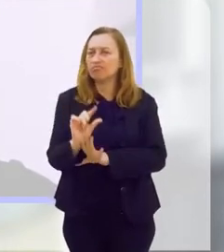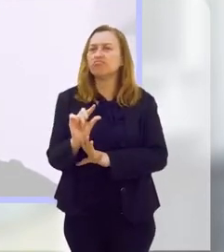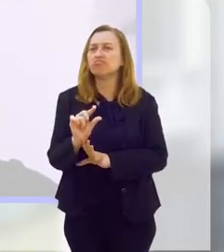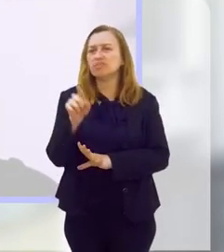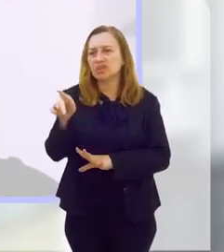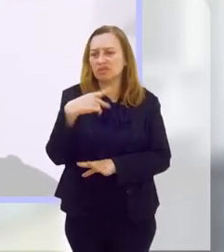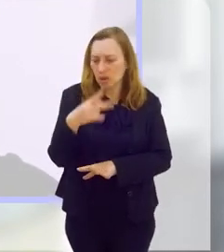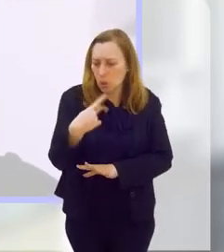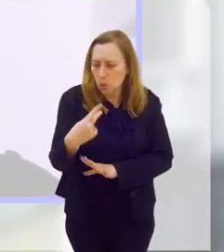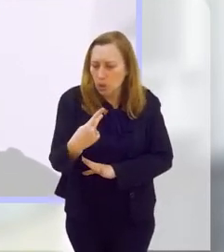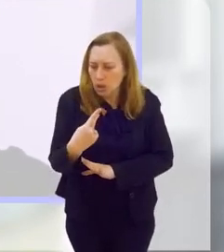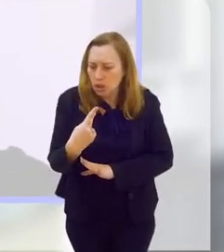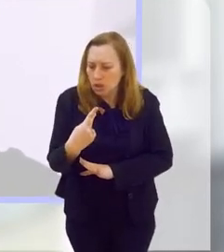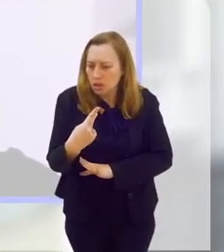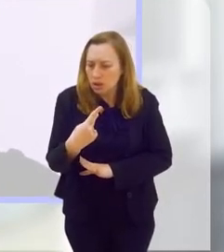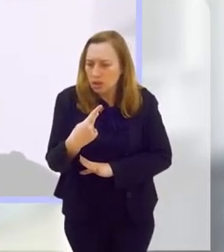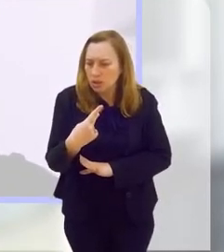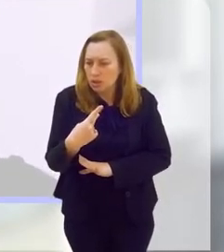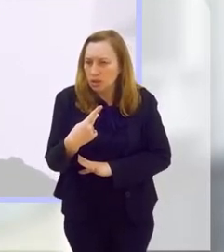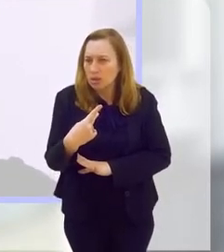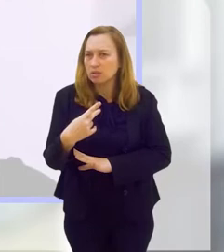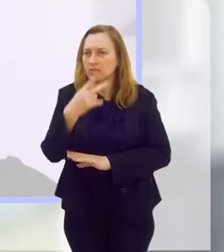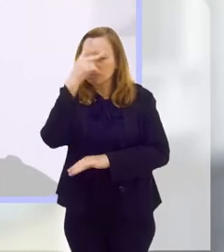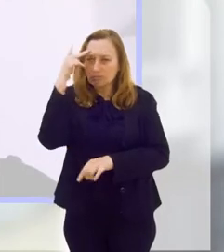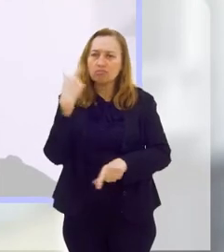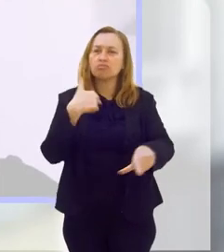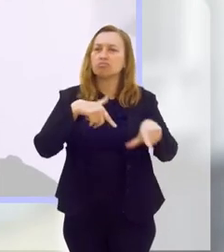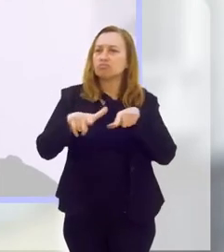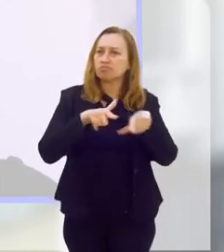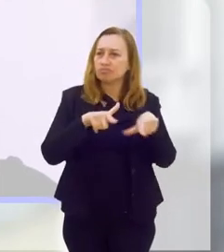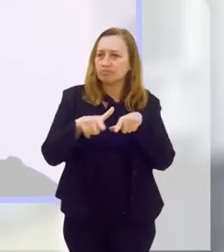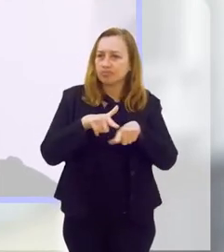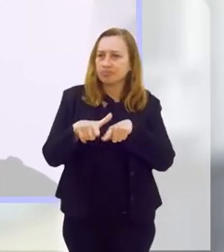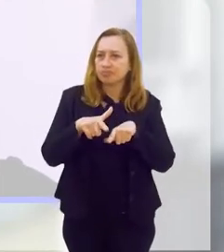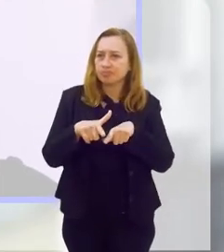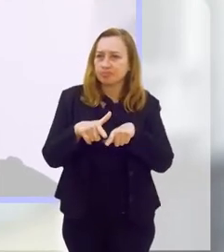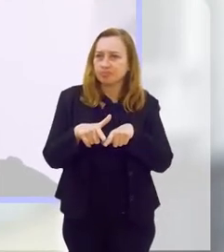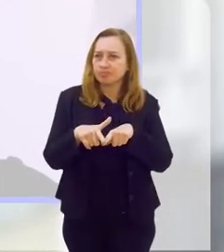comentou, é... Dos trabalhadores, né?